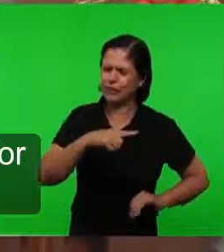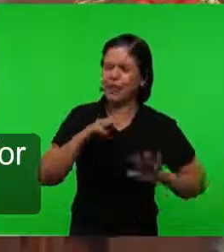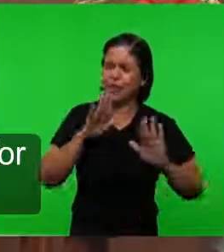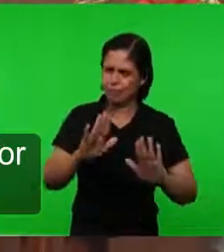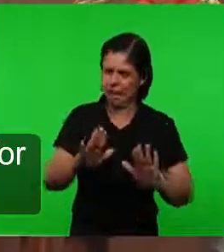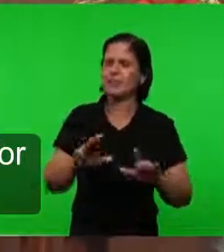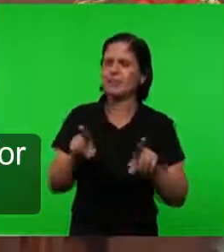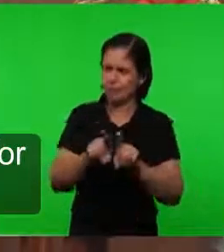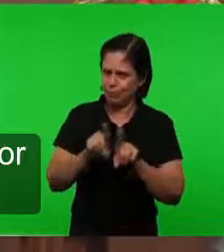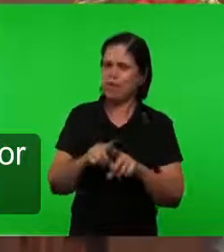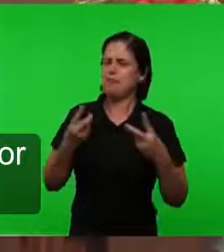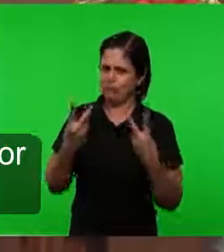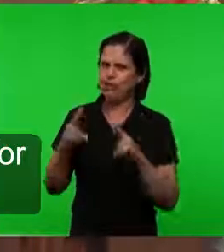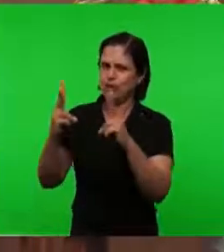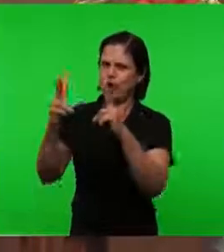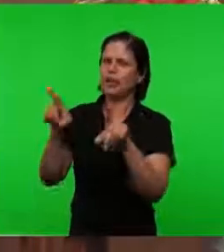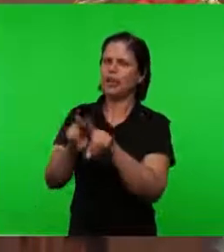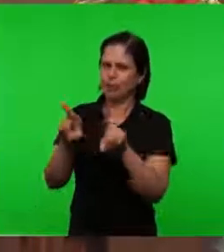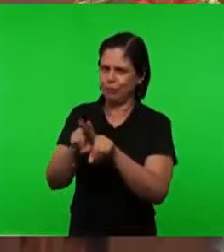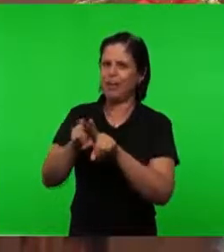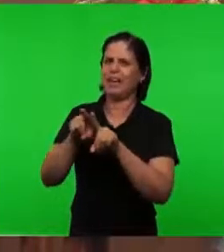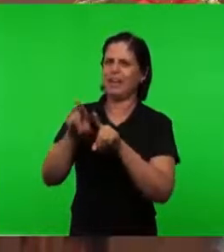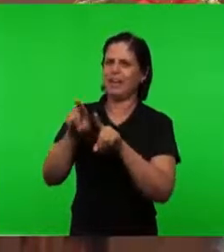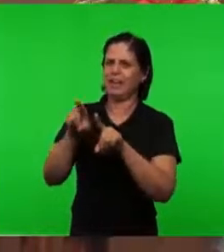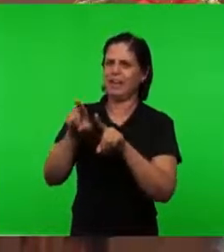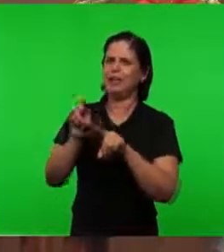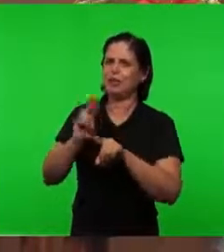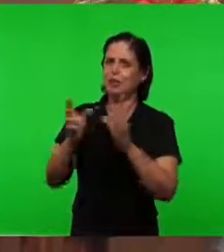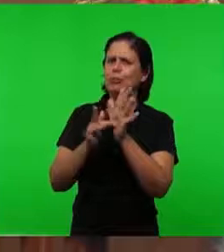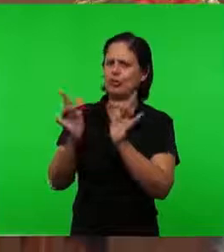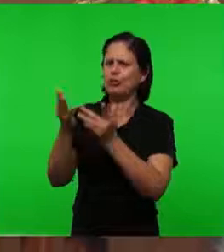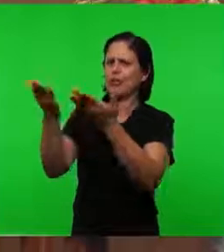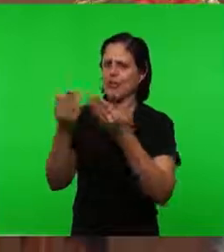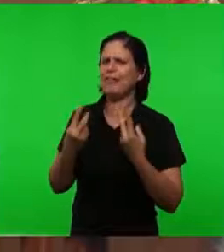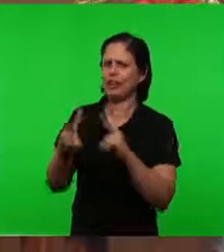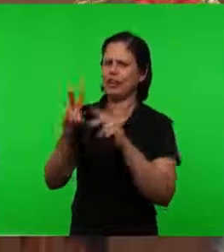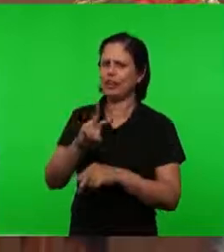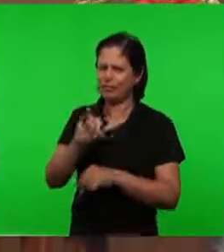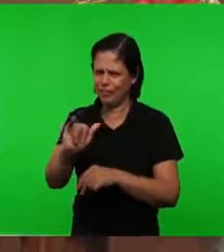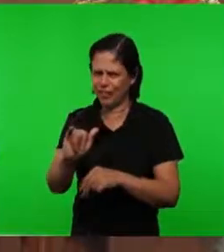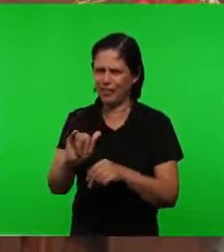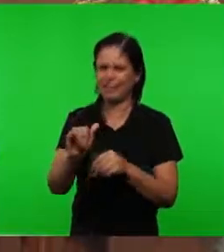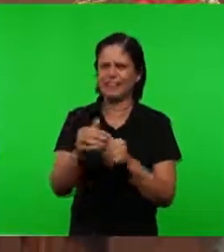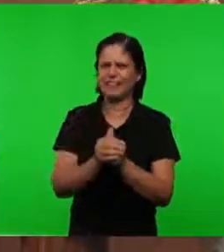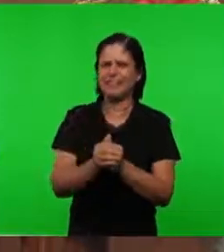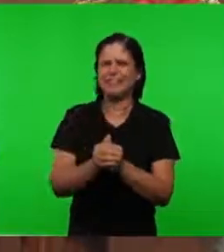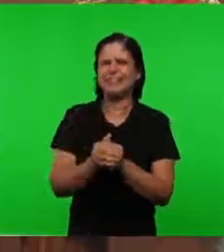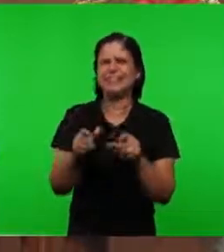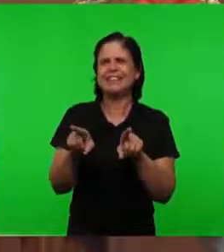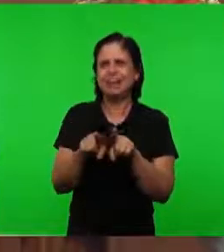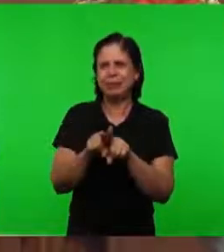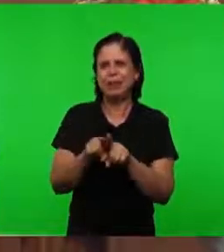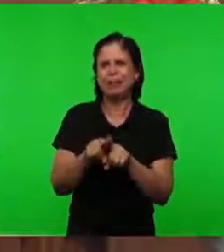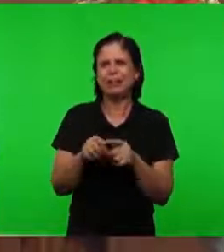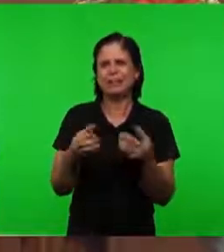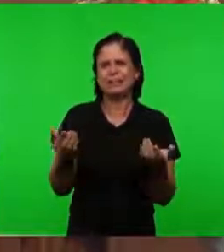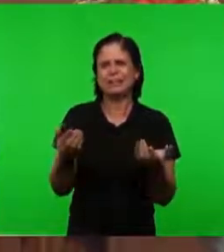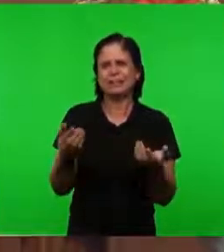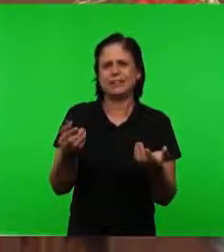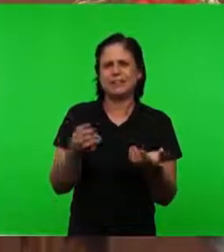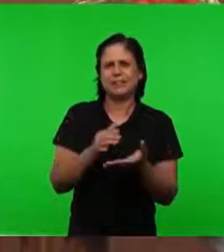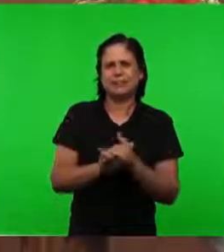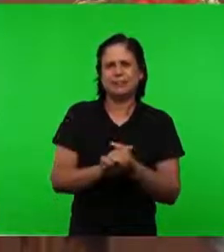Também nos esperam Nos aguardam Em Jesus Aos nossos queridos irmãos Que estiveram conosco Nesse tempo